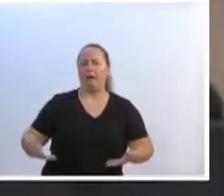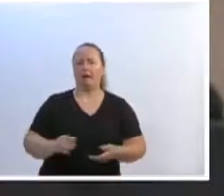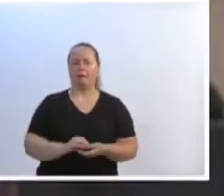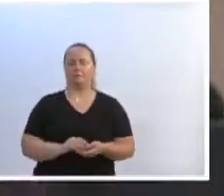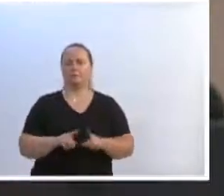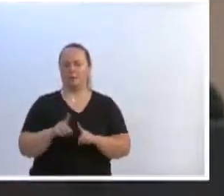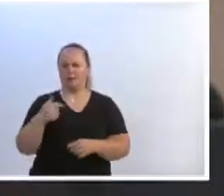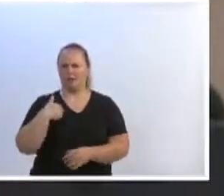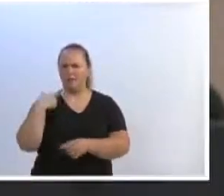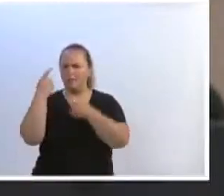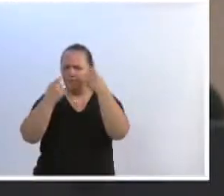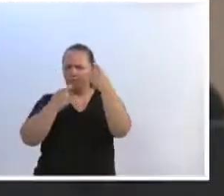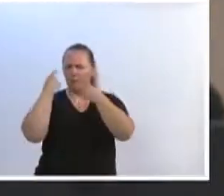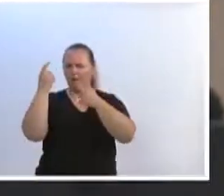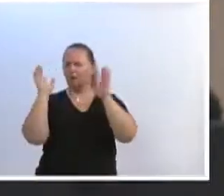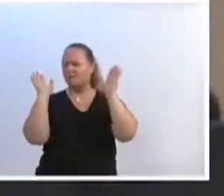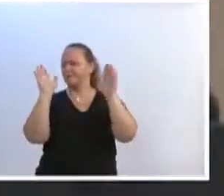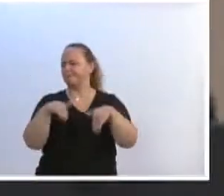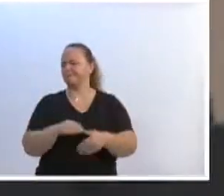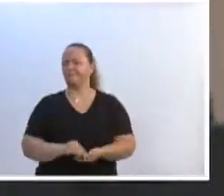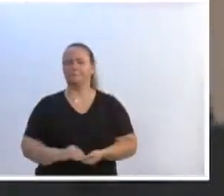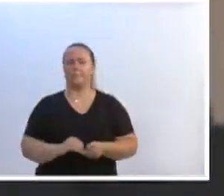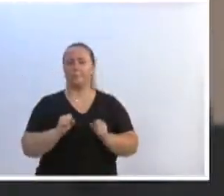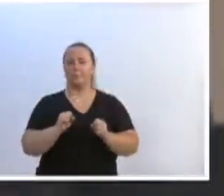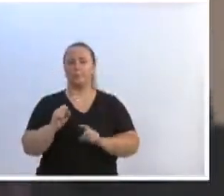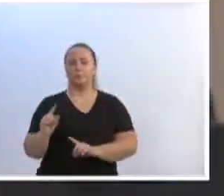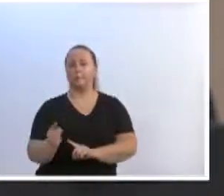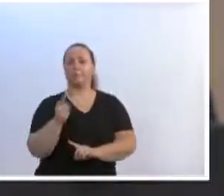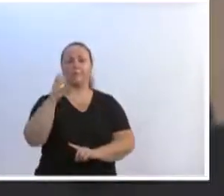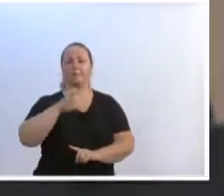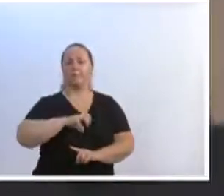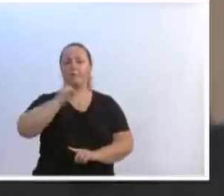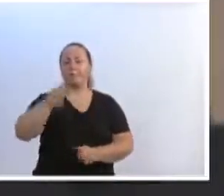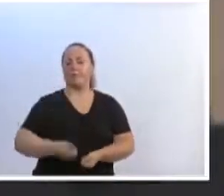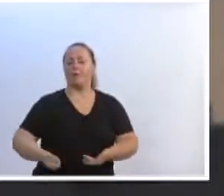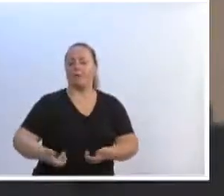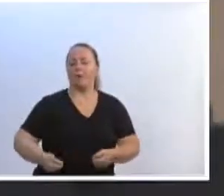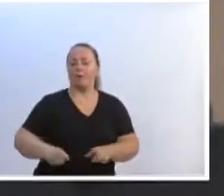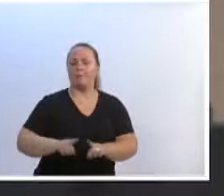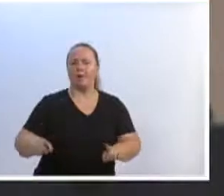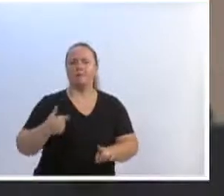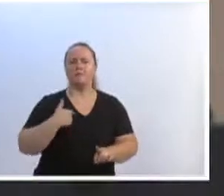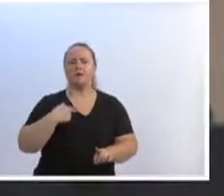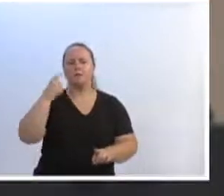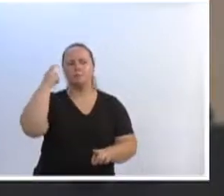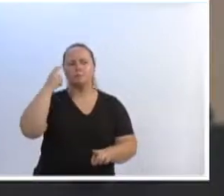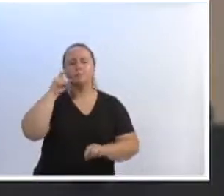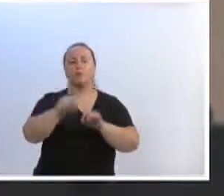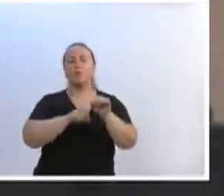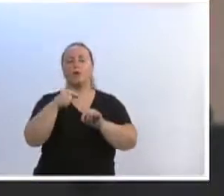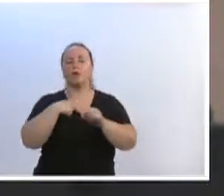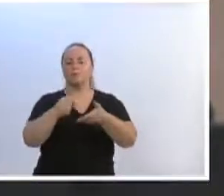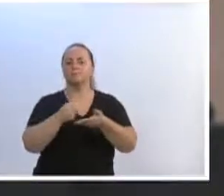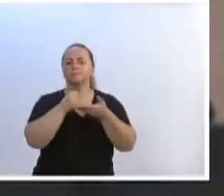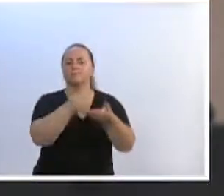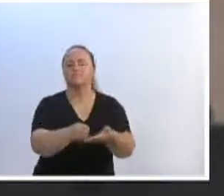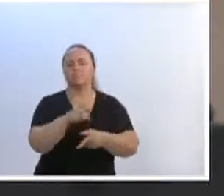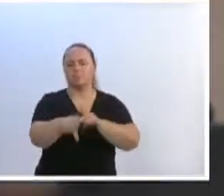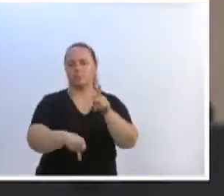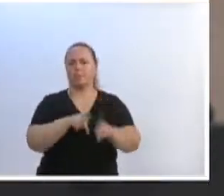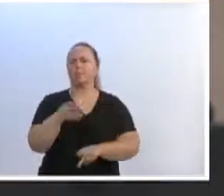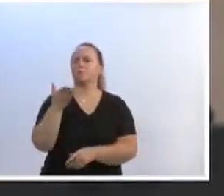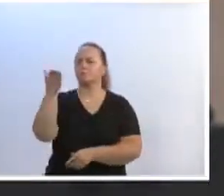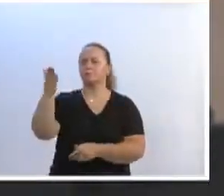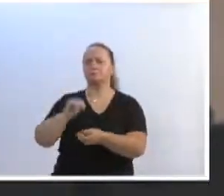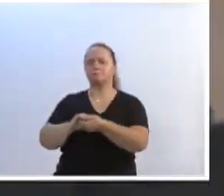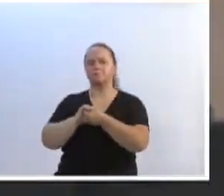preocupado, que seja o primeiro colocado, mas que o povo seja atendido. Parabéns. Obrigado, Sempre que puder, vai buscar mais recursos para a nossa